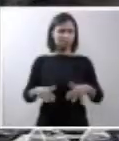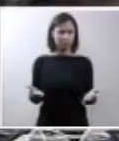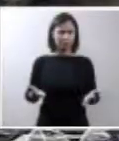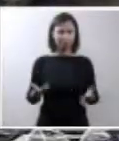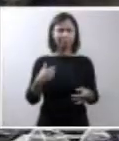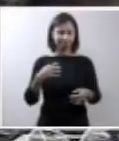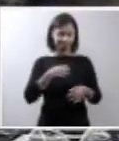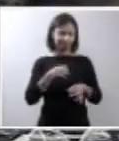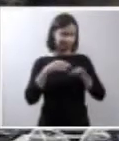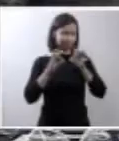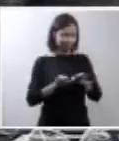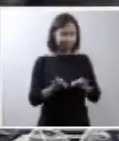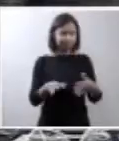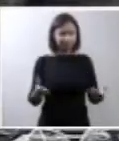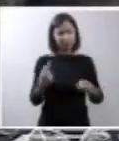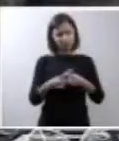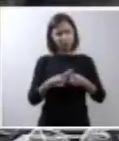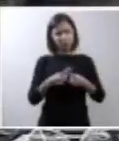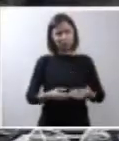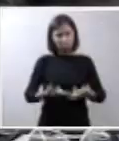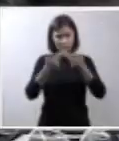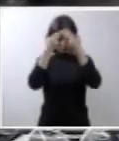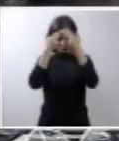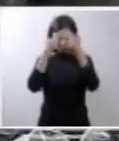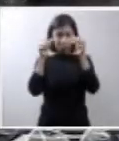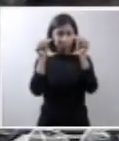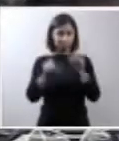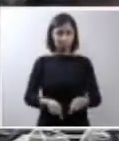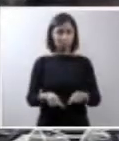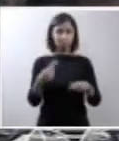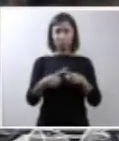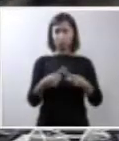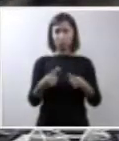Com certeza o trauma seria bem pior porque a luta seria